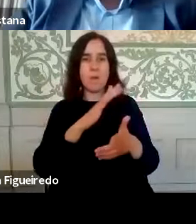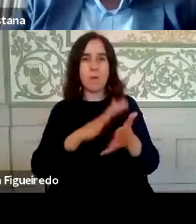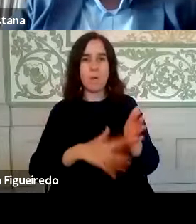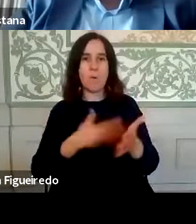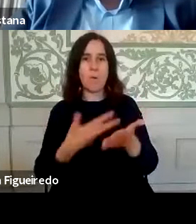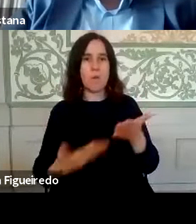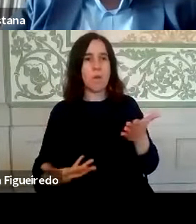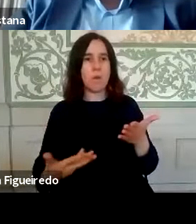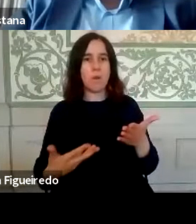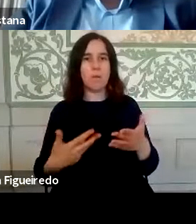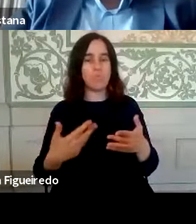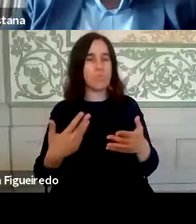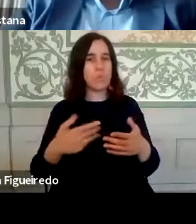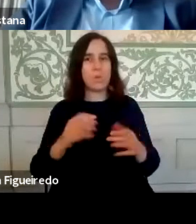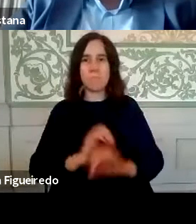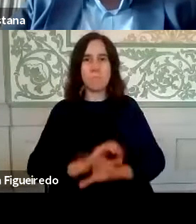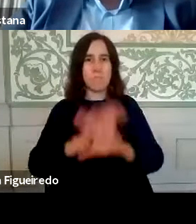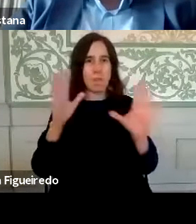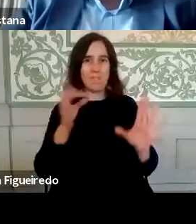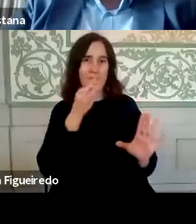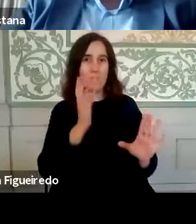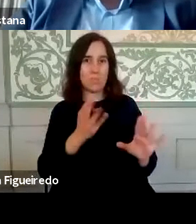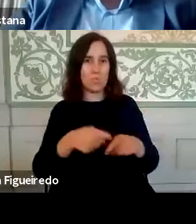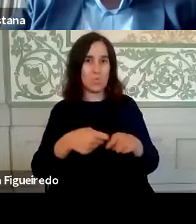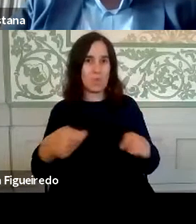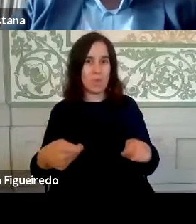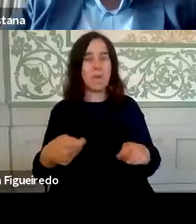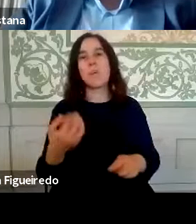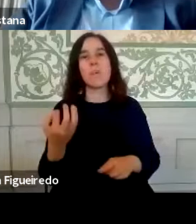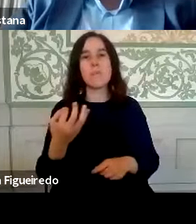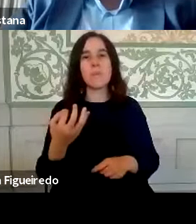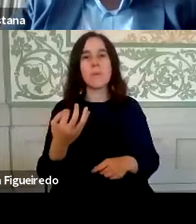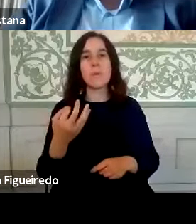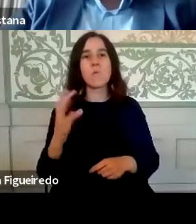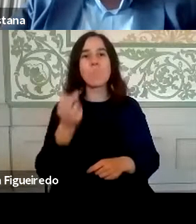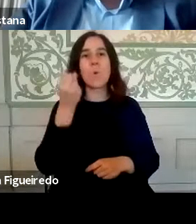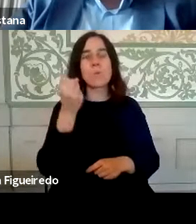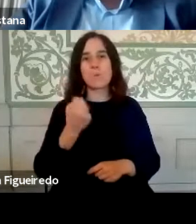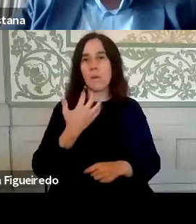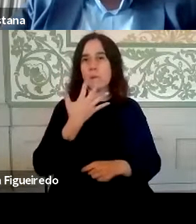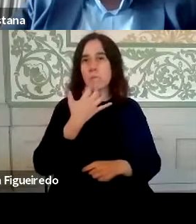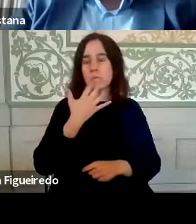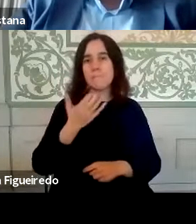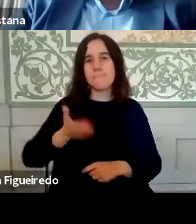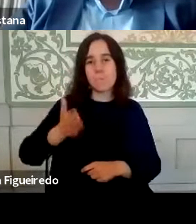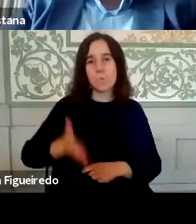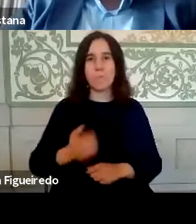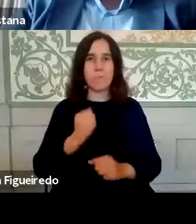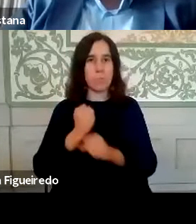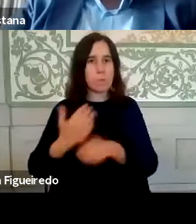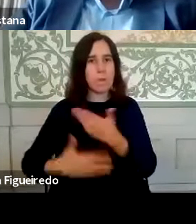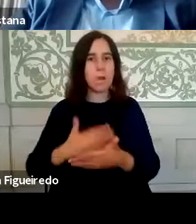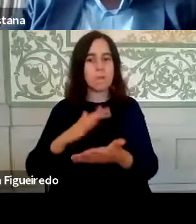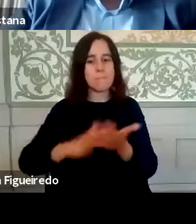claramente alargada, já foi falada, e que conseguimos o que é que conseguimos um rigor no planeamento do trabalho, uma organização do